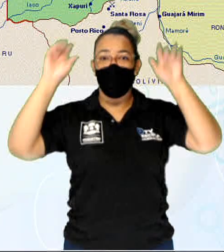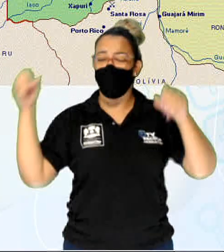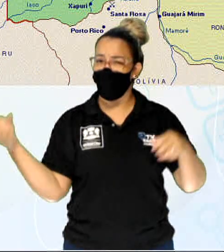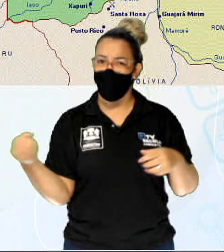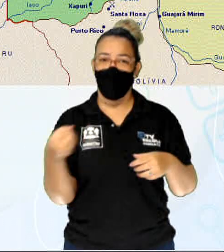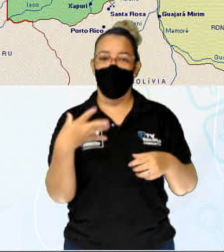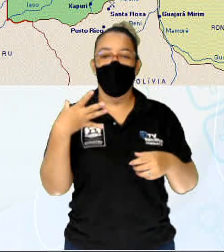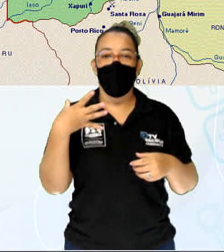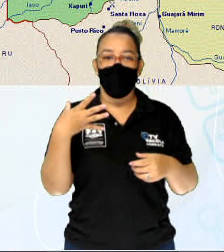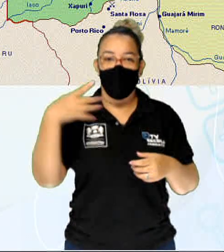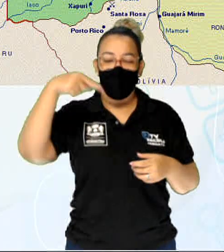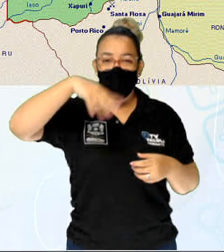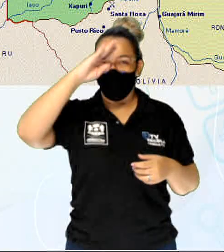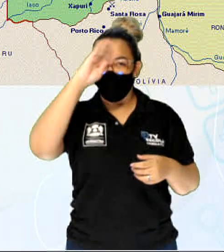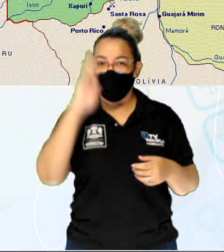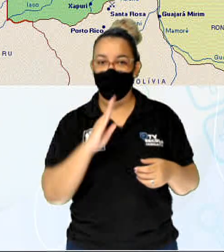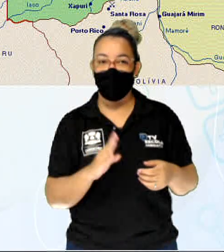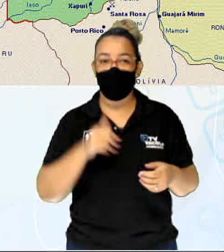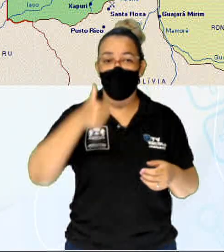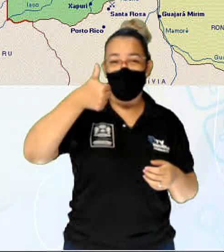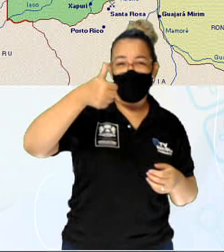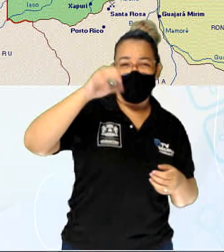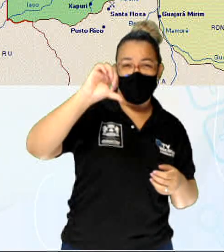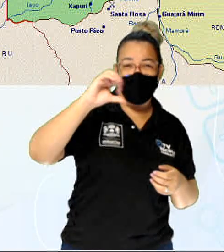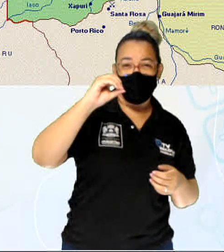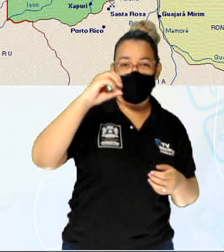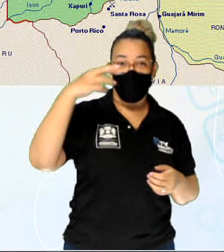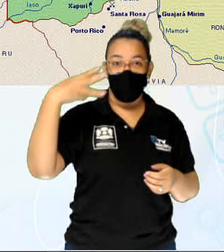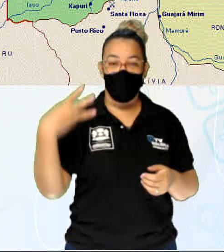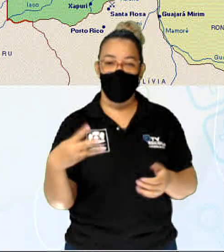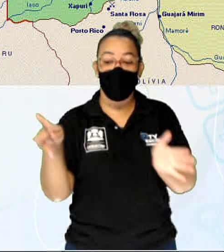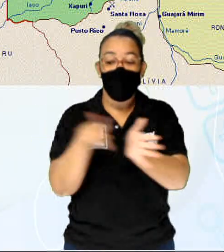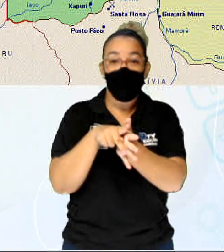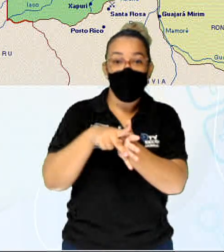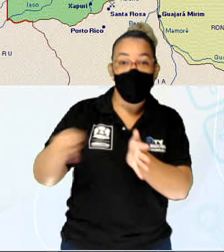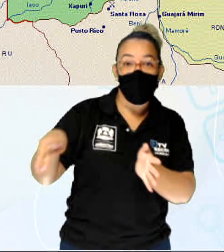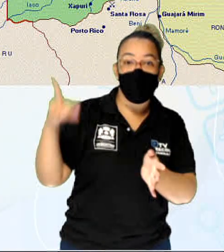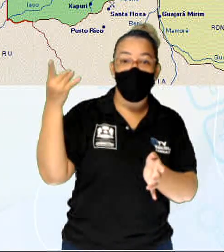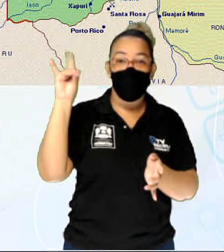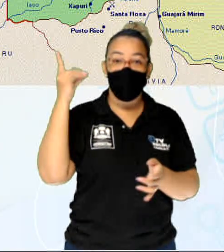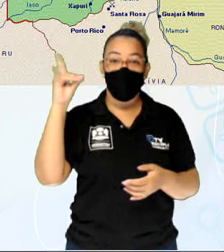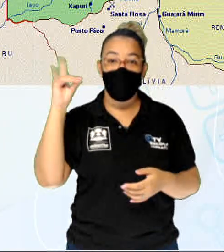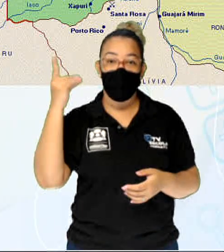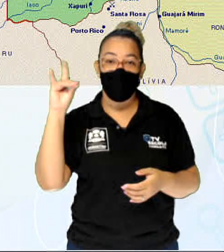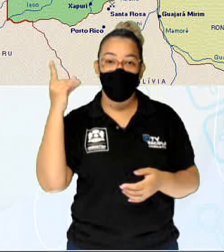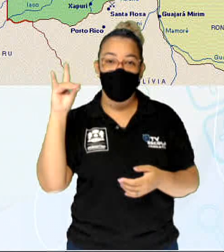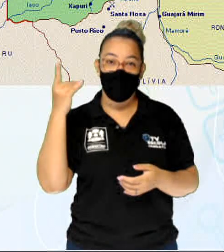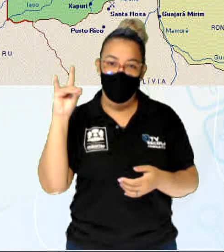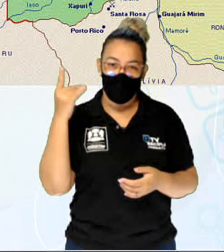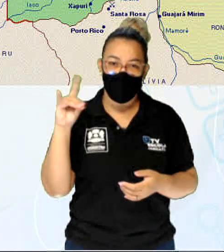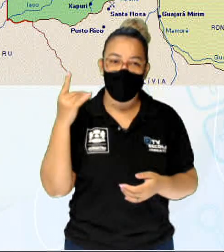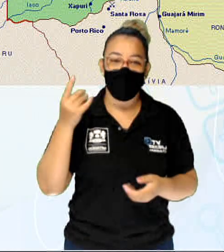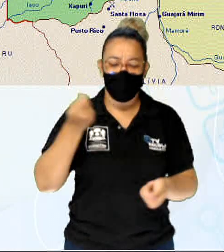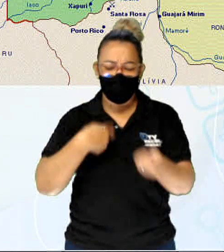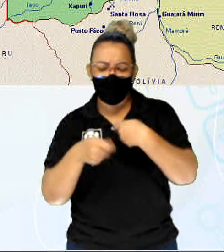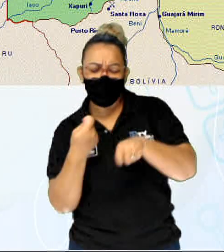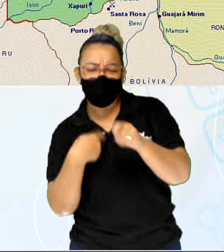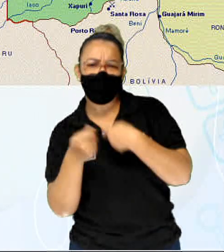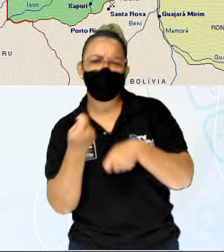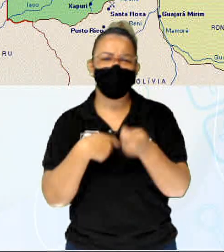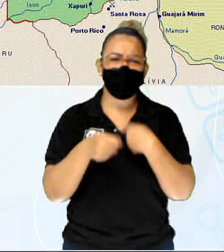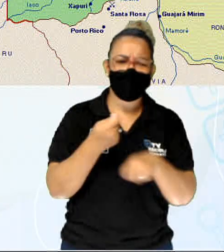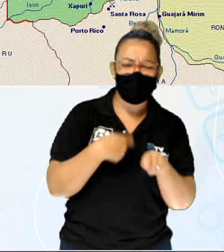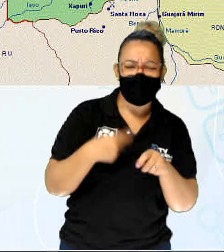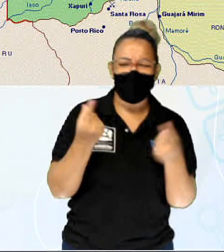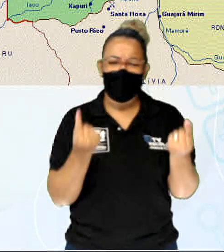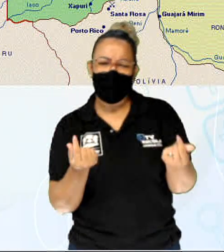foi incorporado ao Brasil em 1903 e pertencia ali à Bolívia. foi feito um tratado, um acordo, trocou-se por dinheiro, por